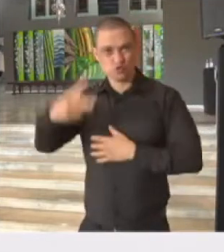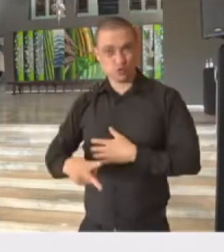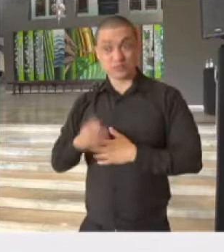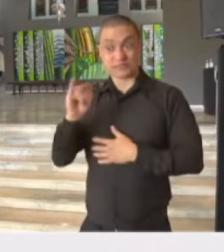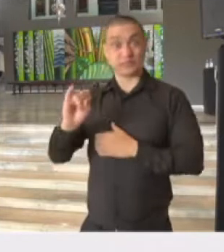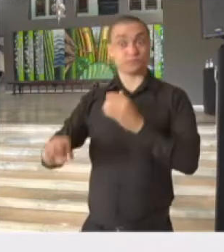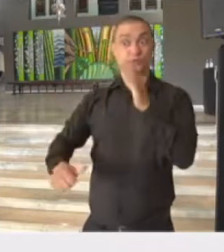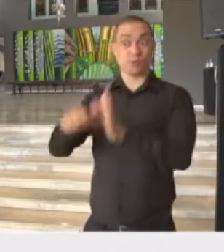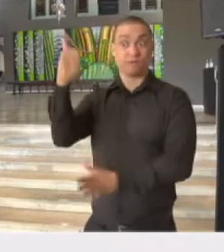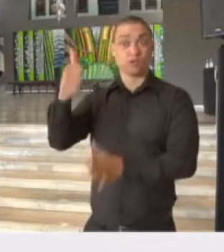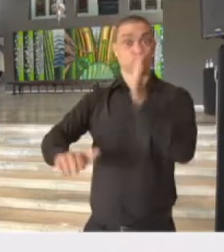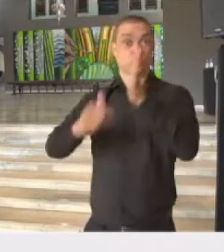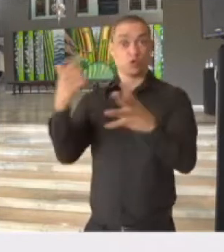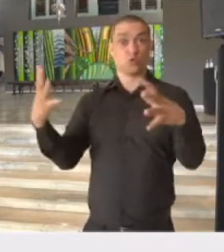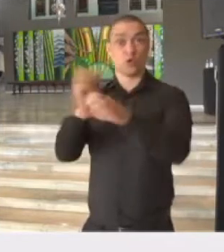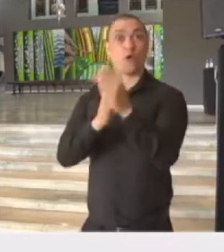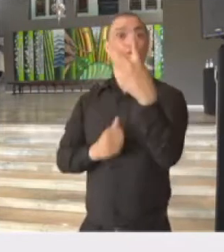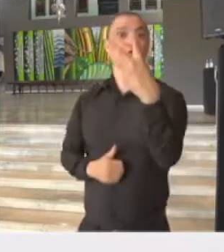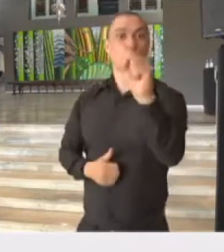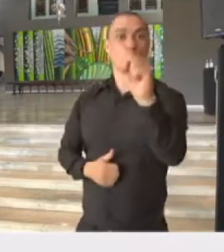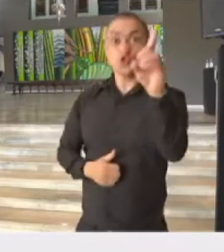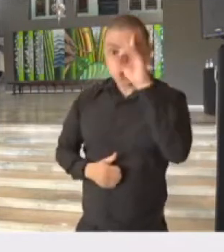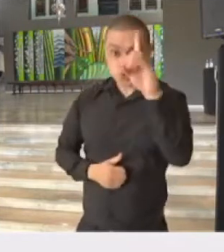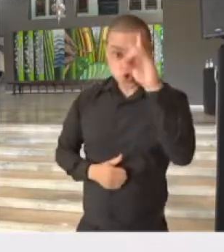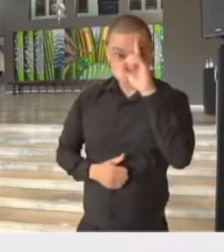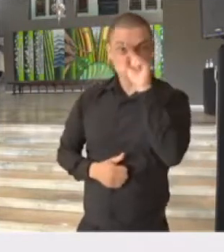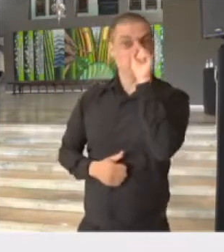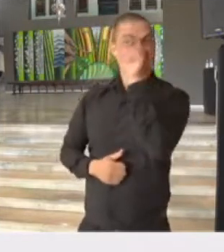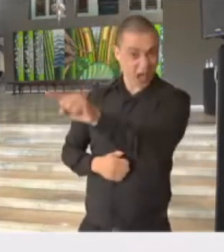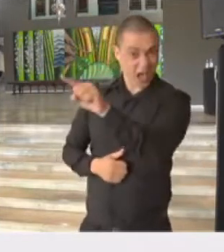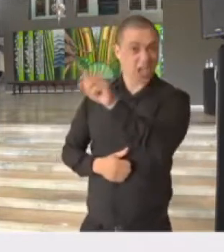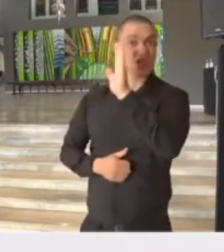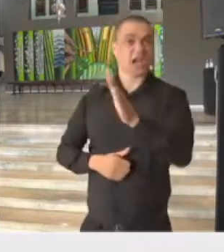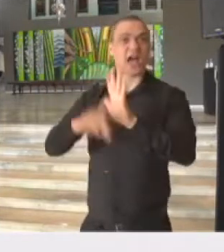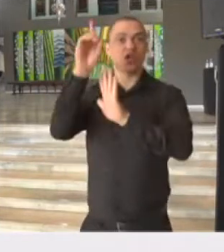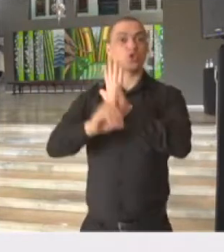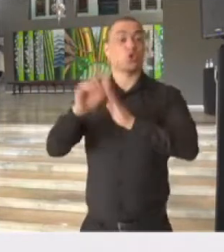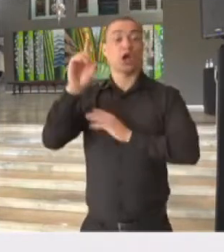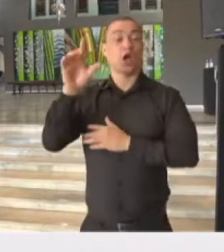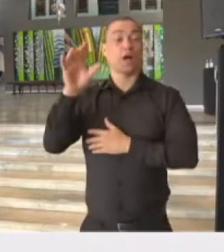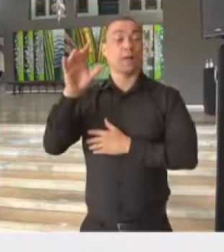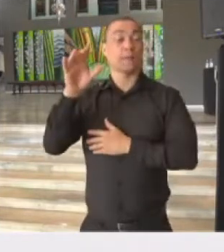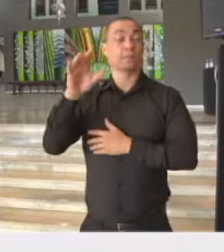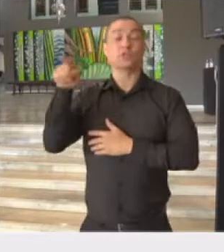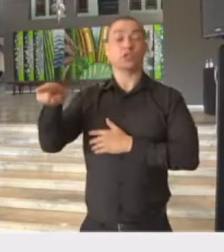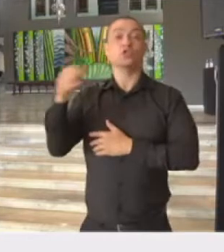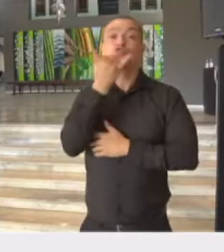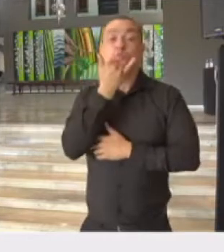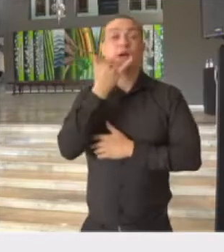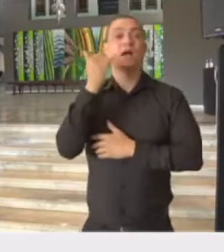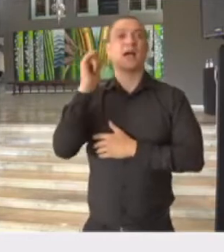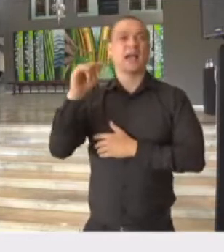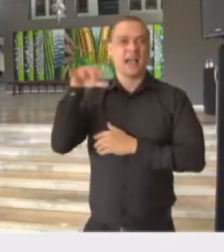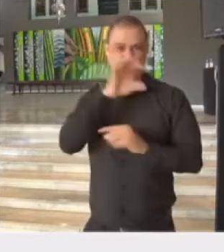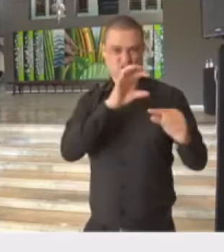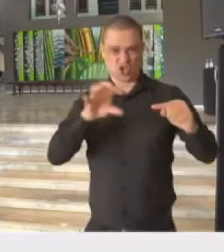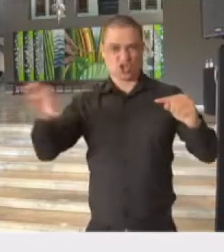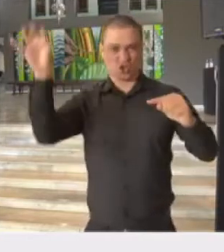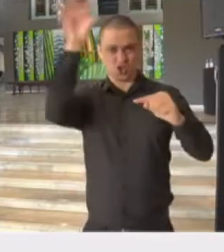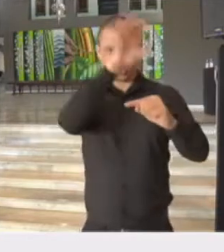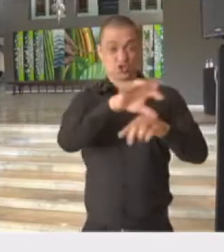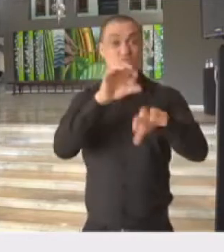ou seja, 28 dias, nós temos que ter todas as diretorias de ensino, não, desculpe, regionais de